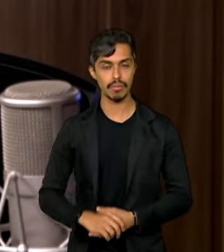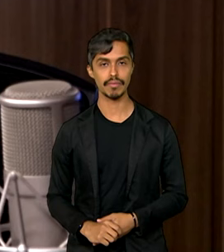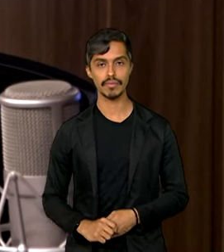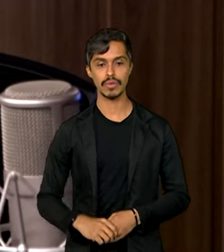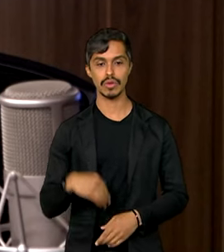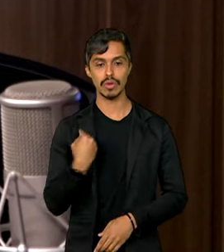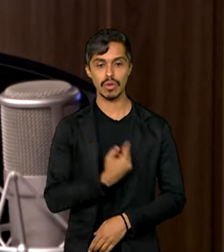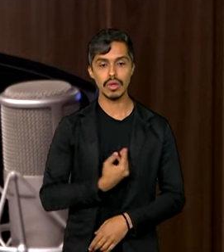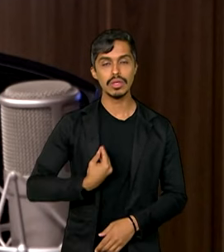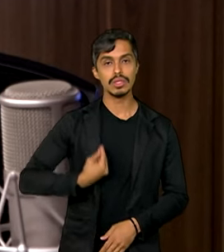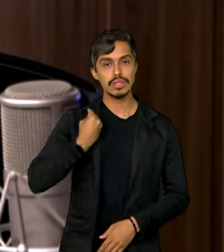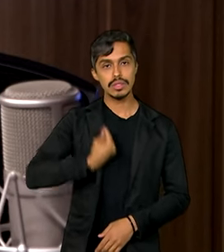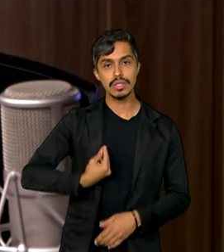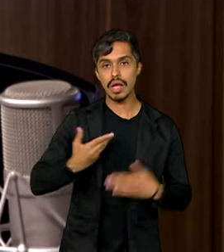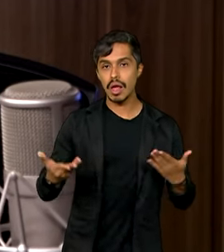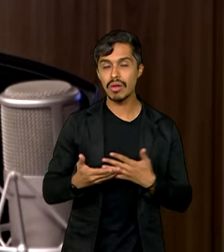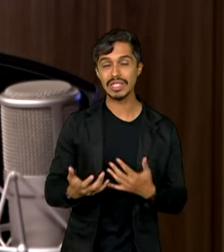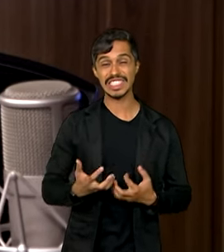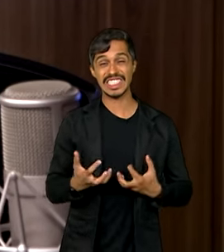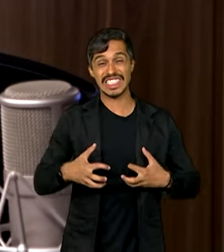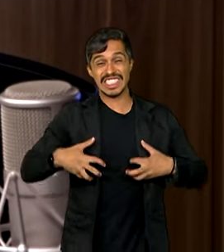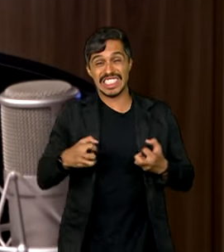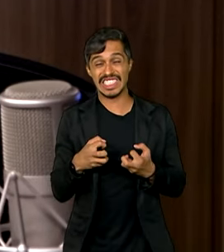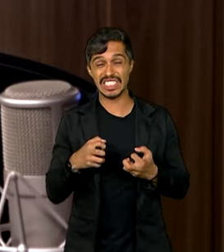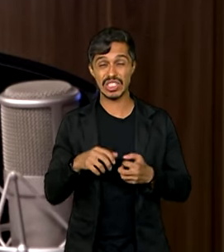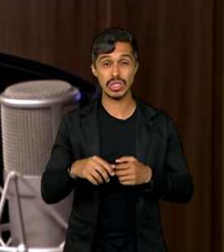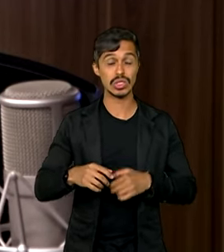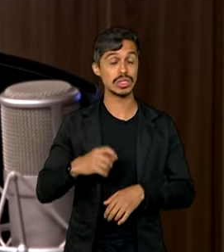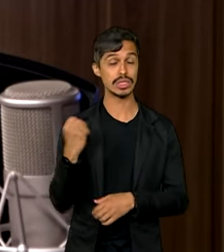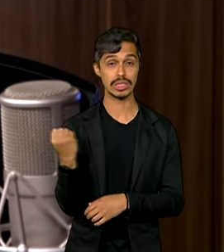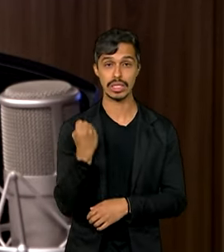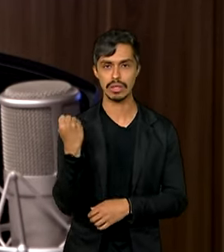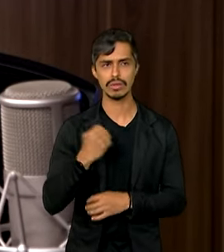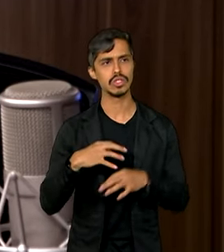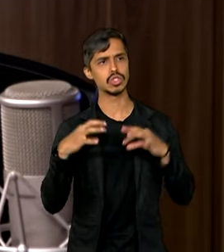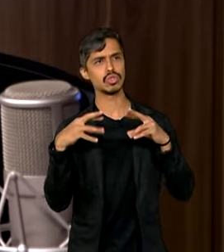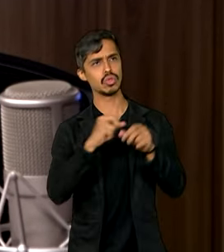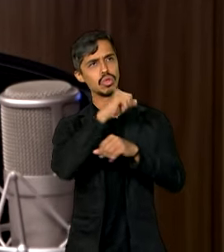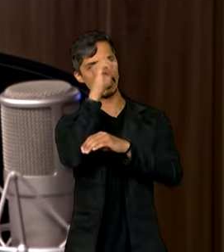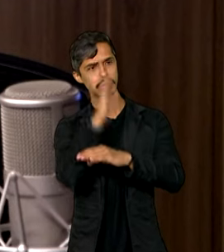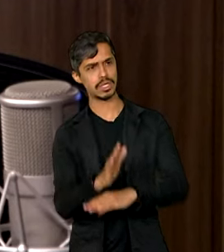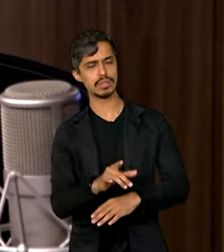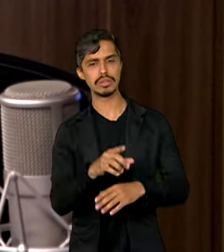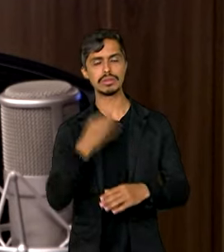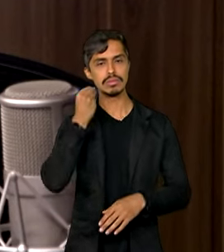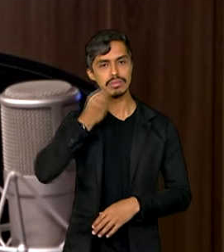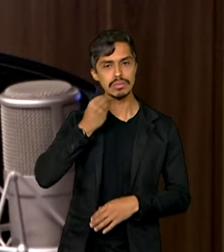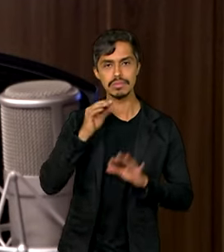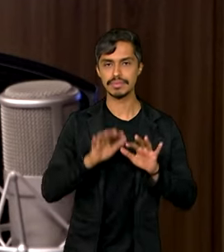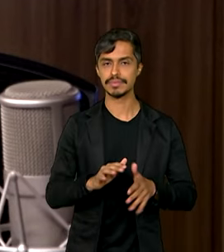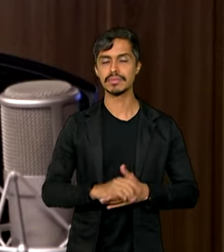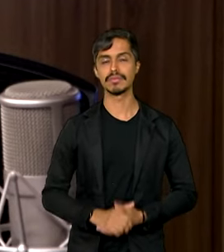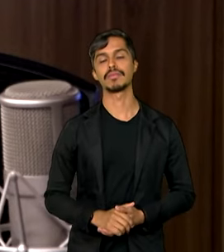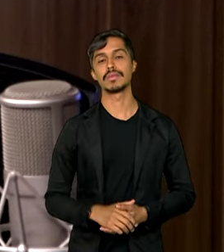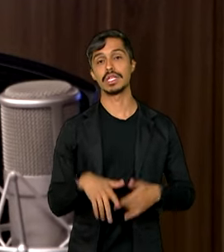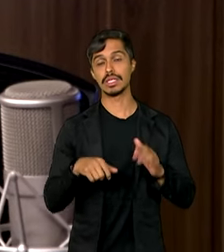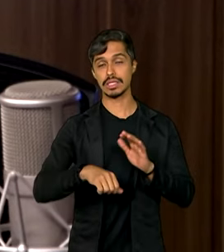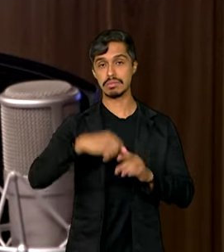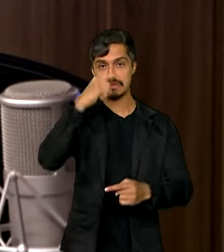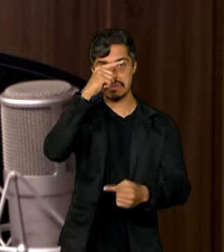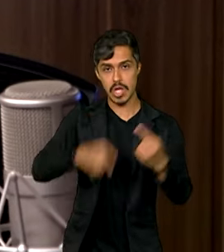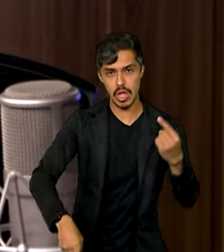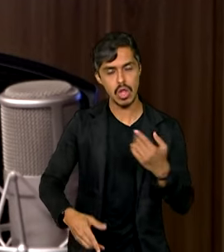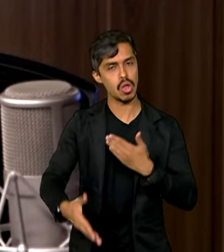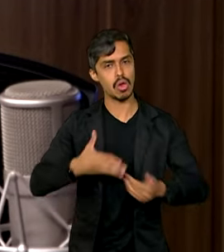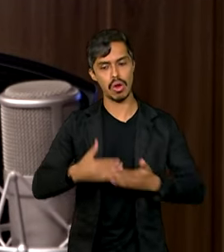seca severa praticamente em todo o território nacional e essa proibição não caracteriza que qualquer incêndio